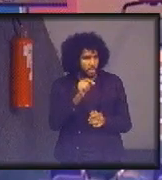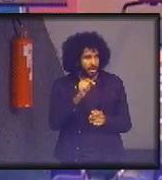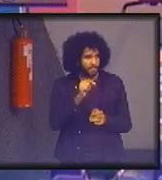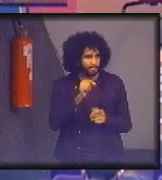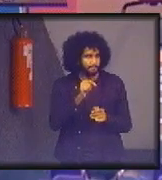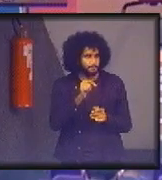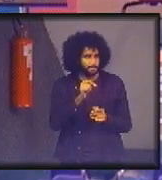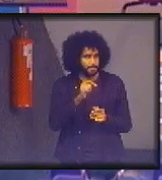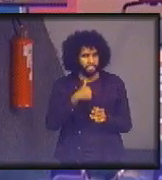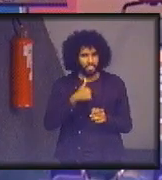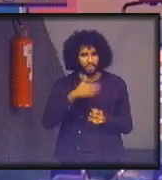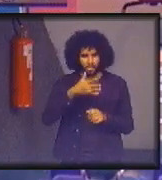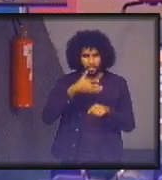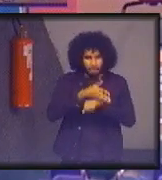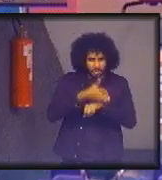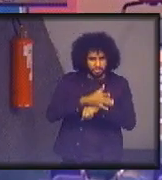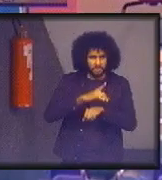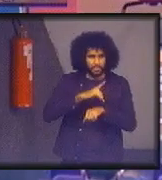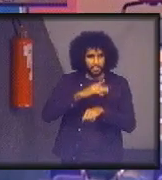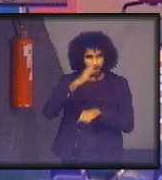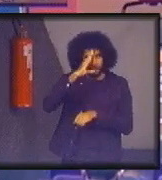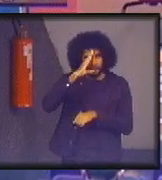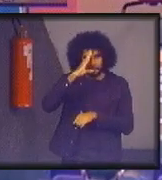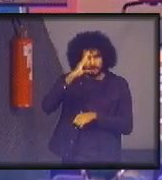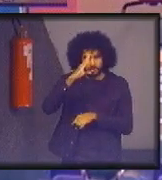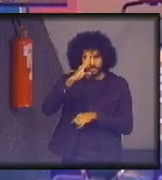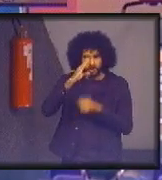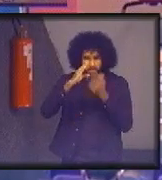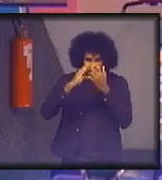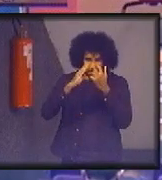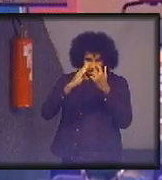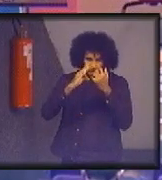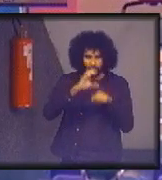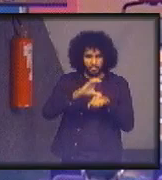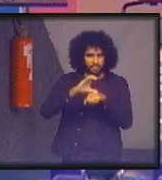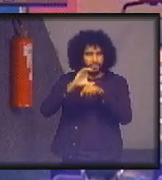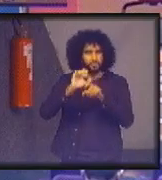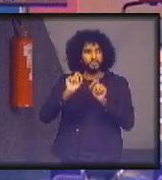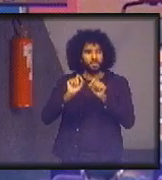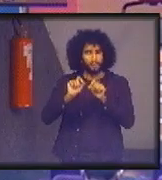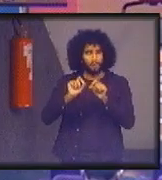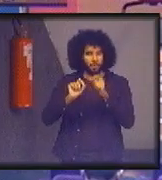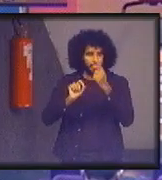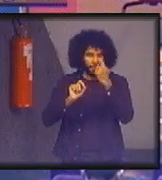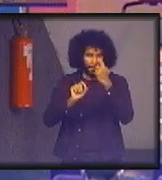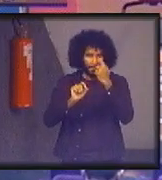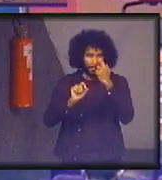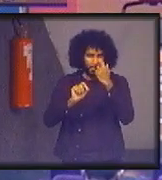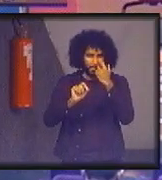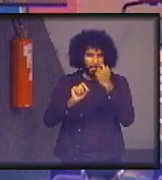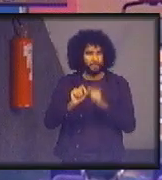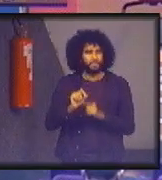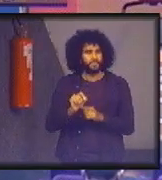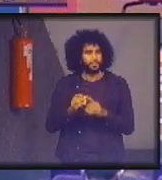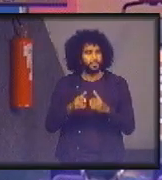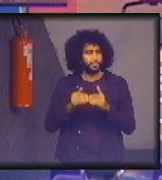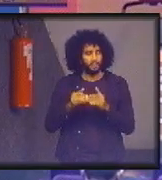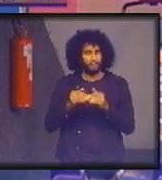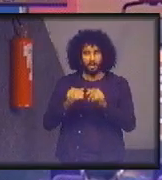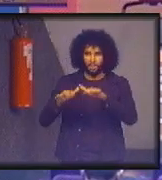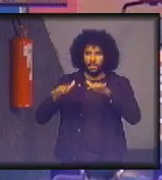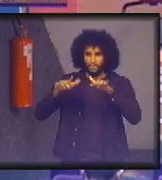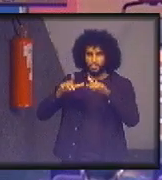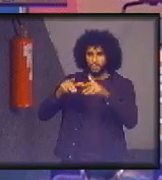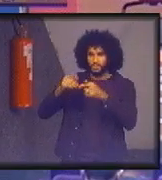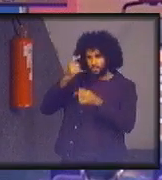constituinte, eu acho que uma das principais questões do texto constitucional é exigir que se levem em consideração as